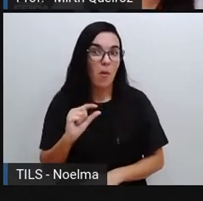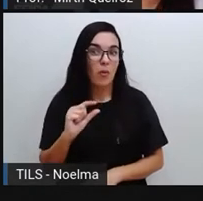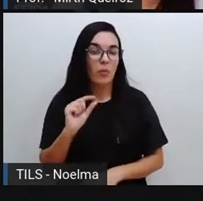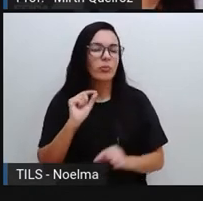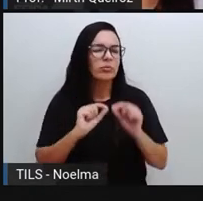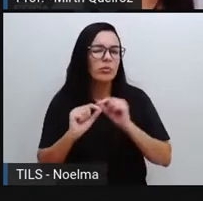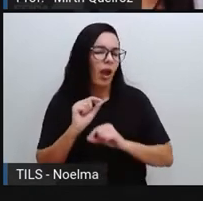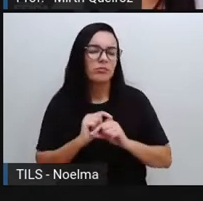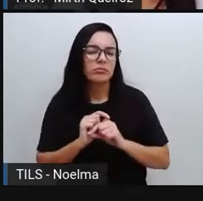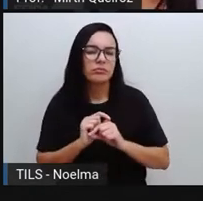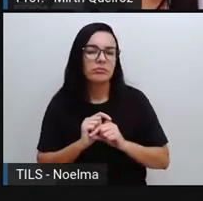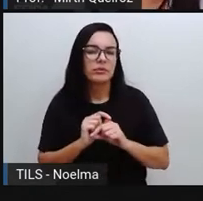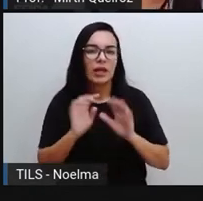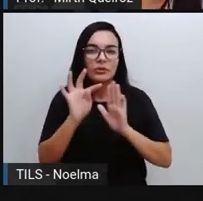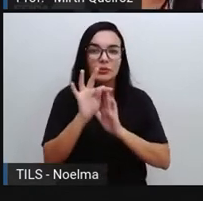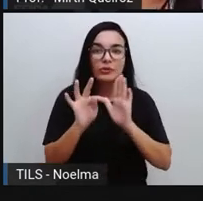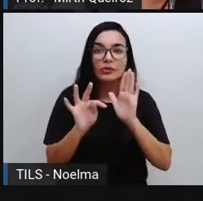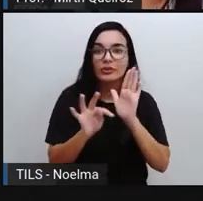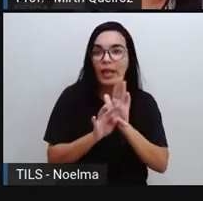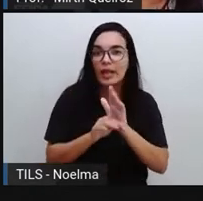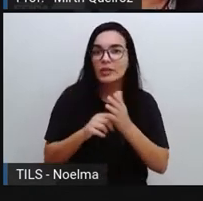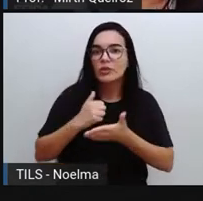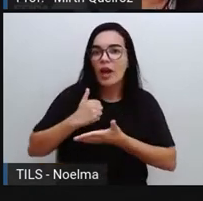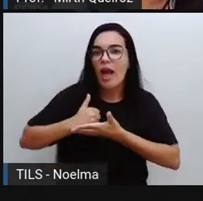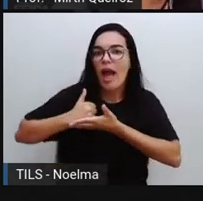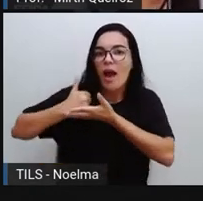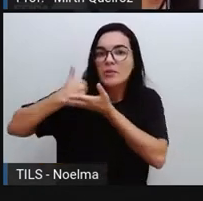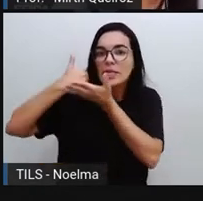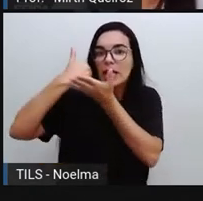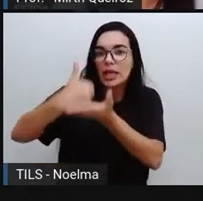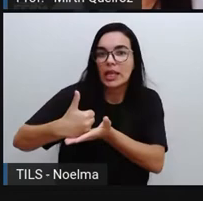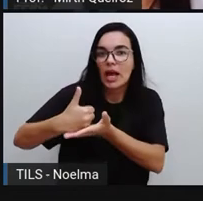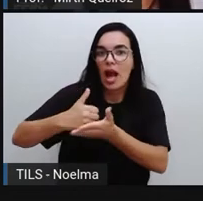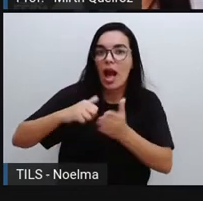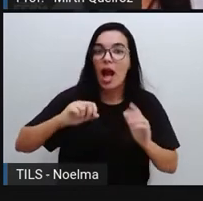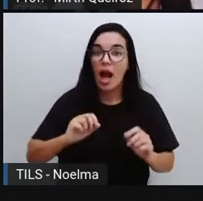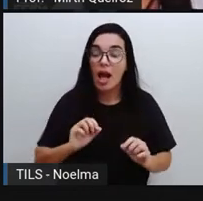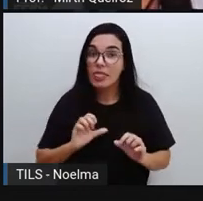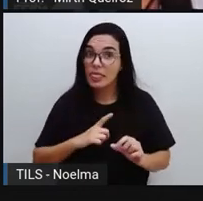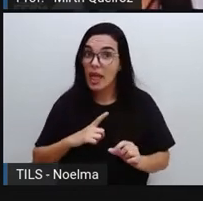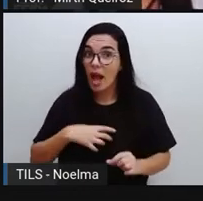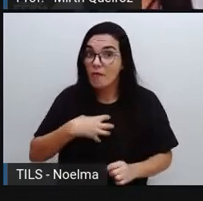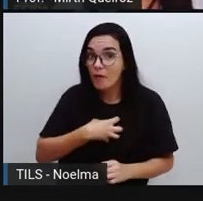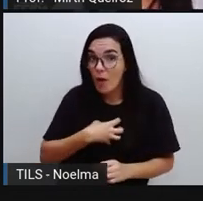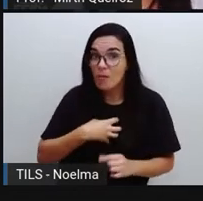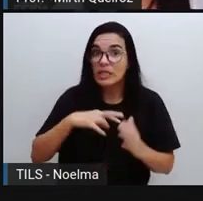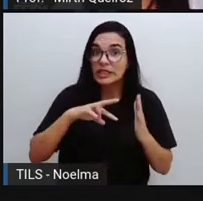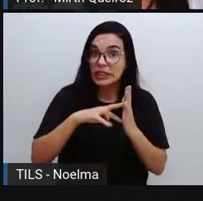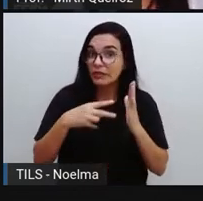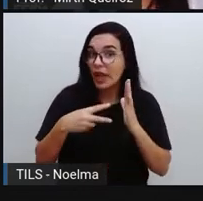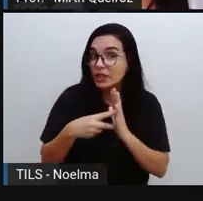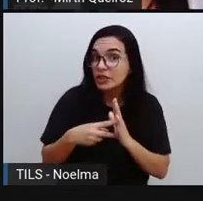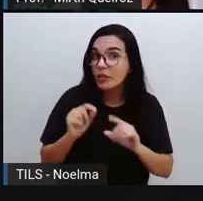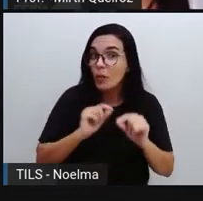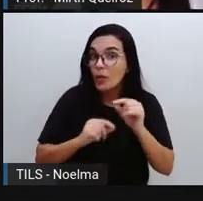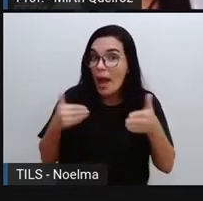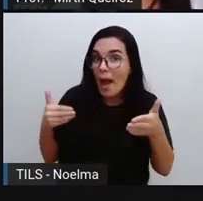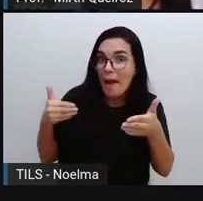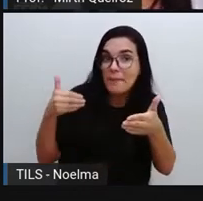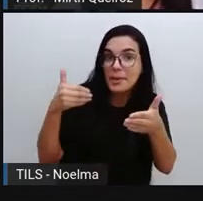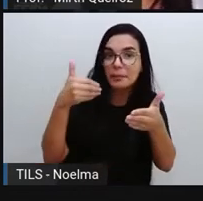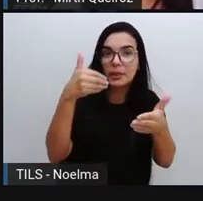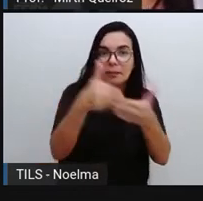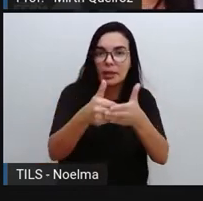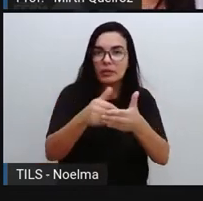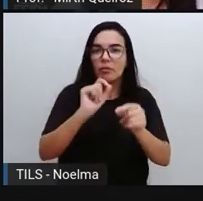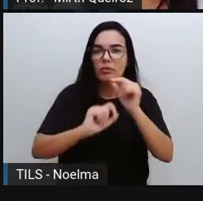pouco mais acerca daqueles tipos de textos que auxiliam aí, de forma bem significativa, no